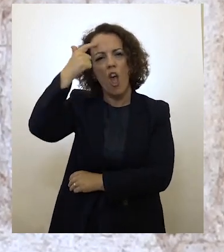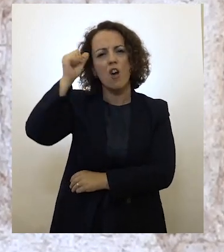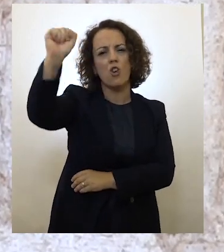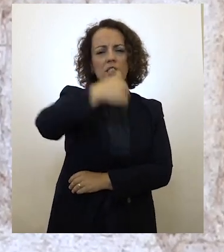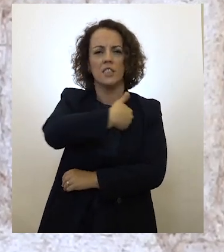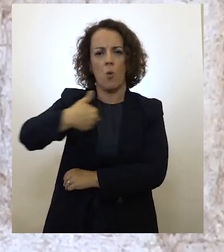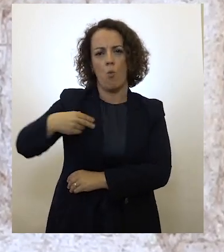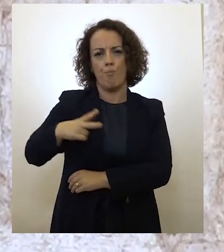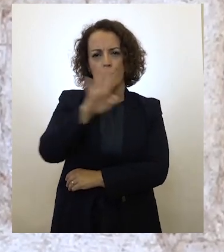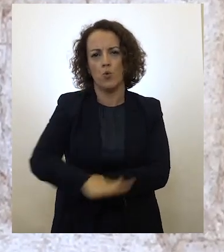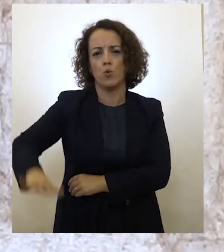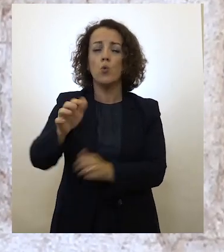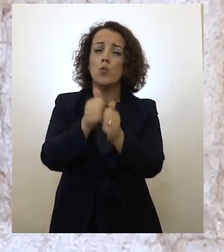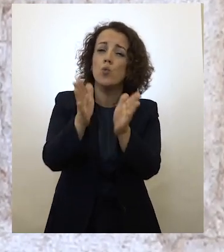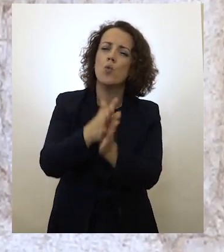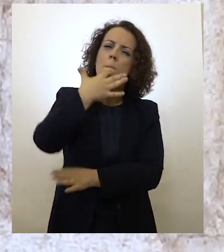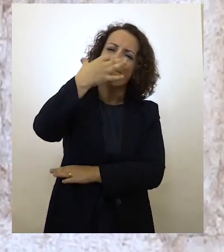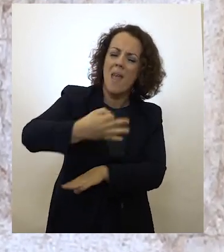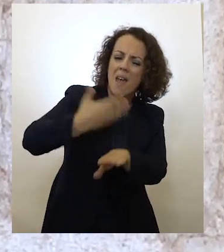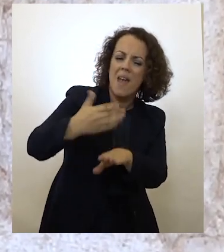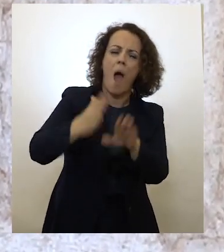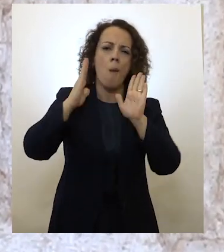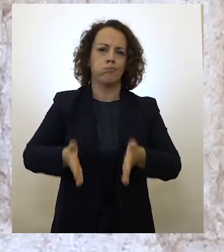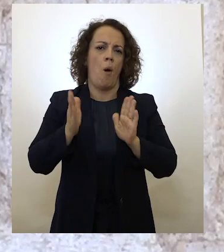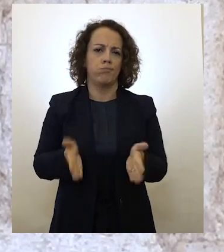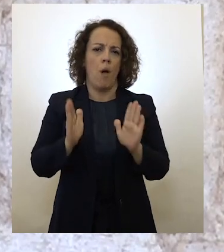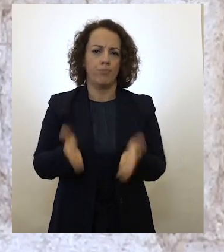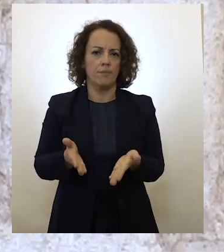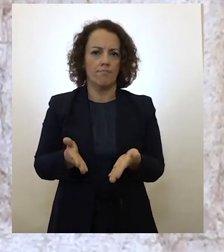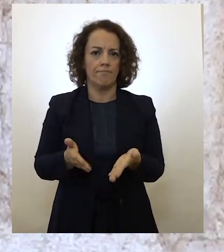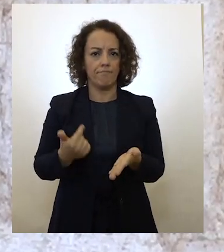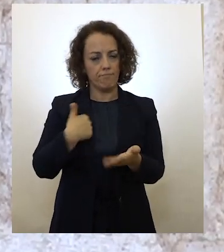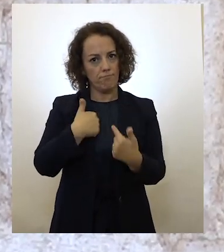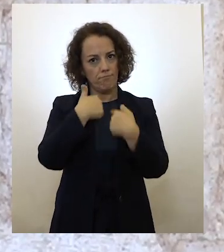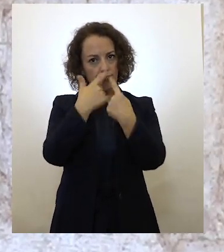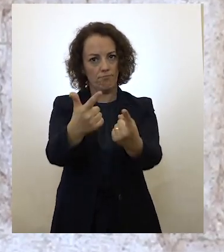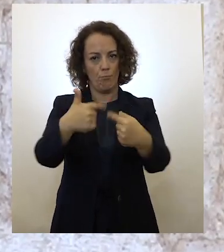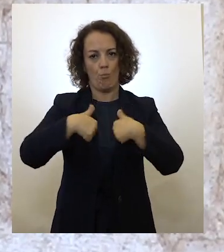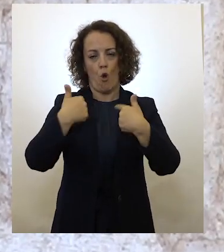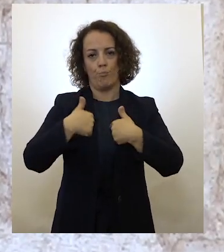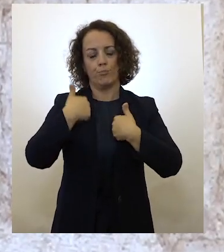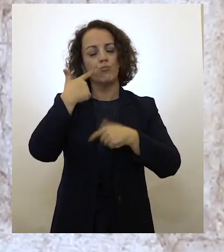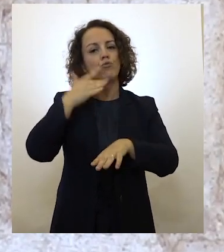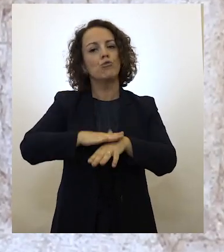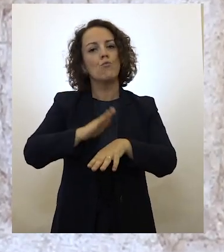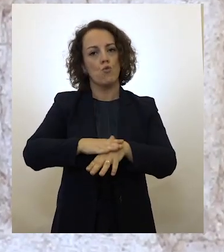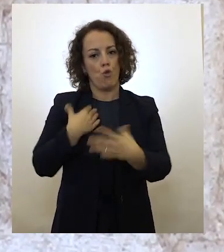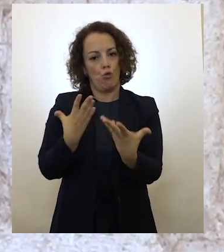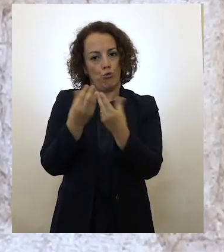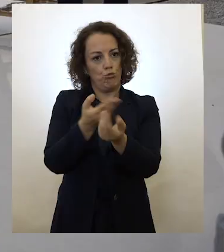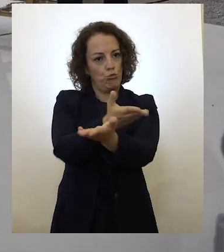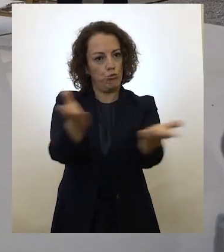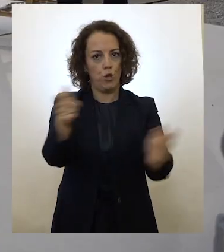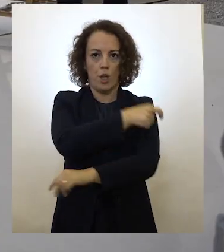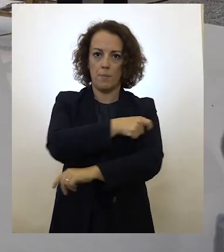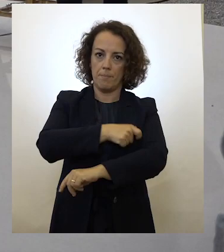Portugal. Todos, sem exceção. E aqui lhes testemunho convosco e em